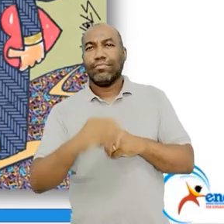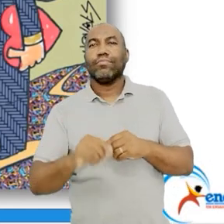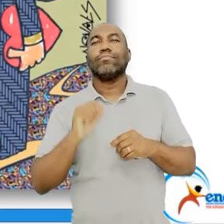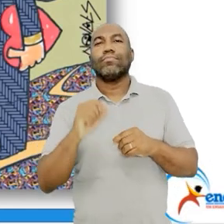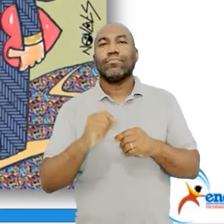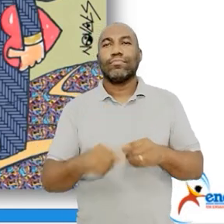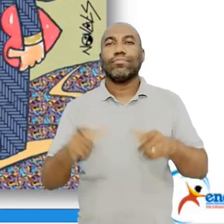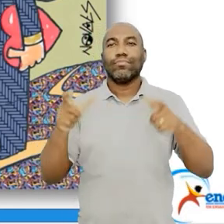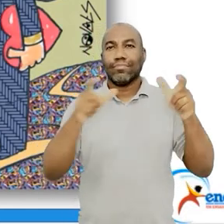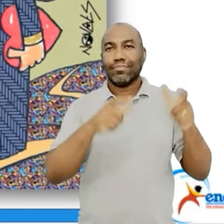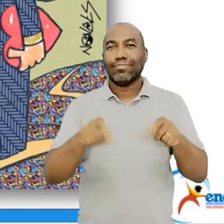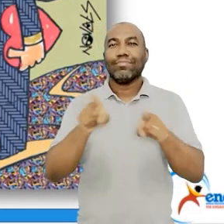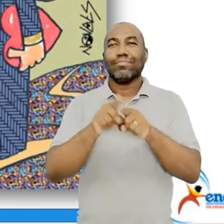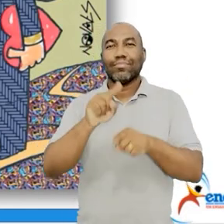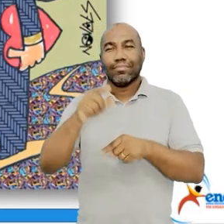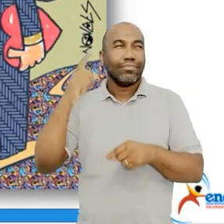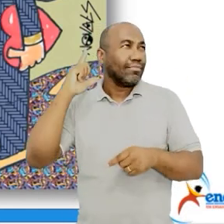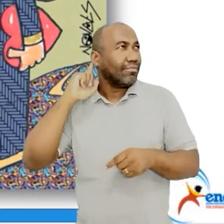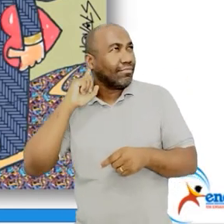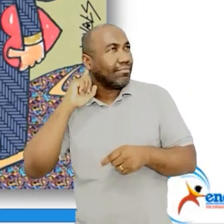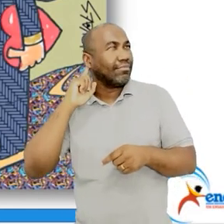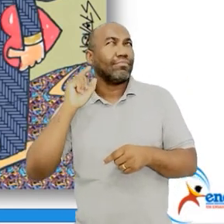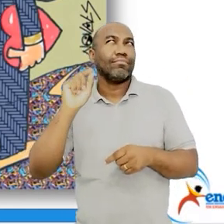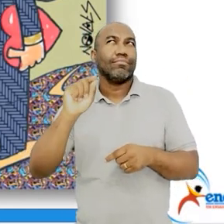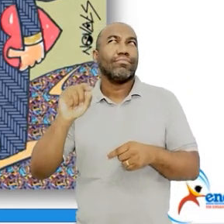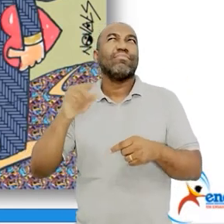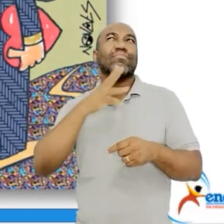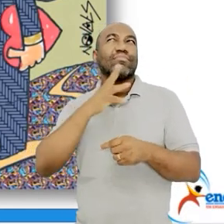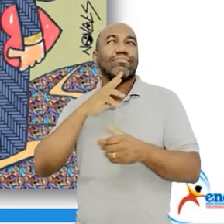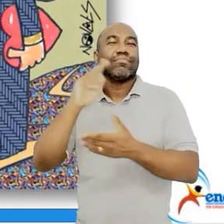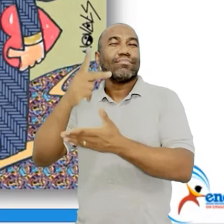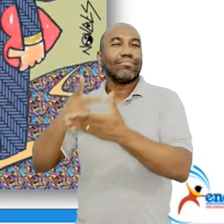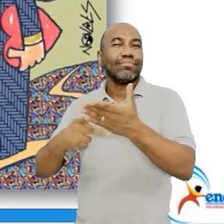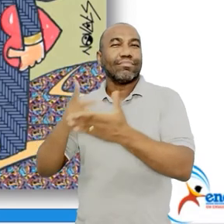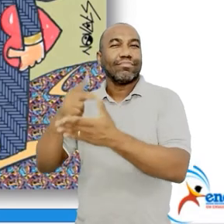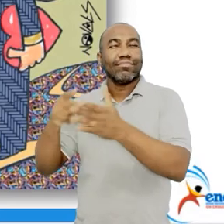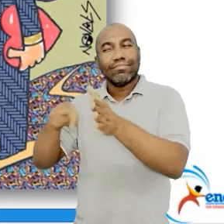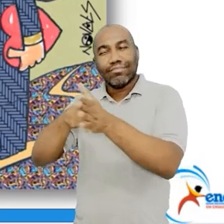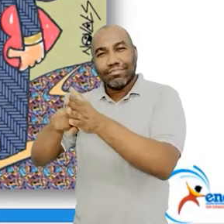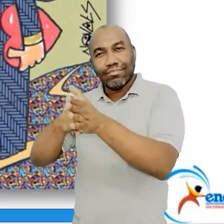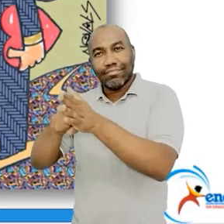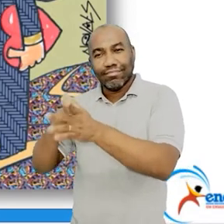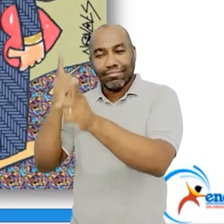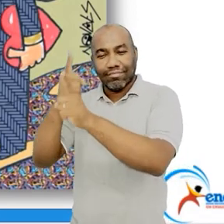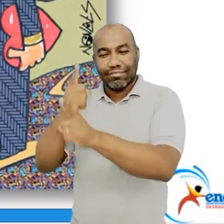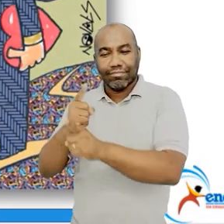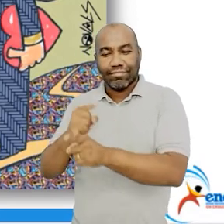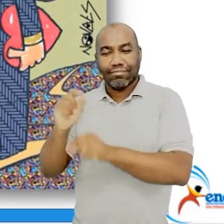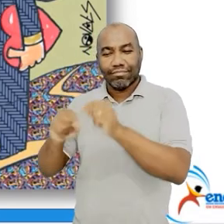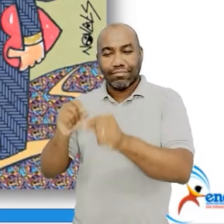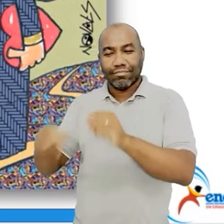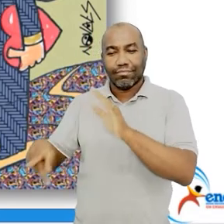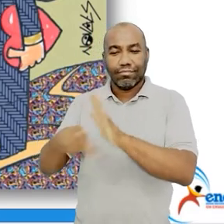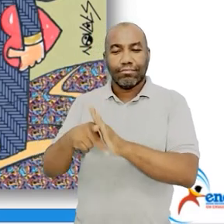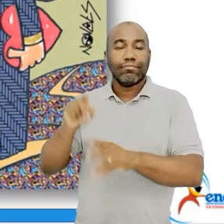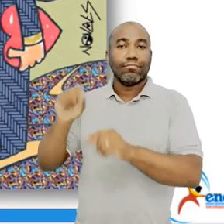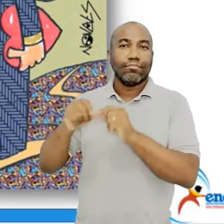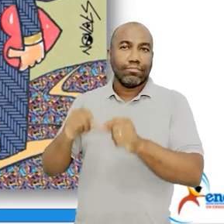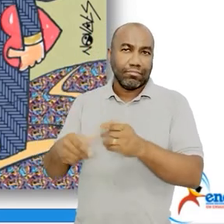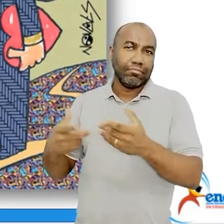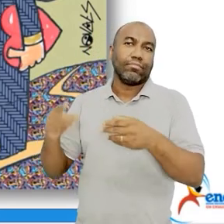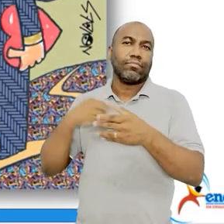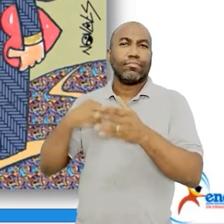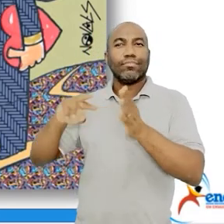Então, quando você escuta esse poema, pesquisa ele, estuda ele, percebe que a simbologia vai muito